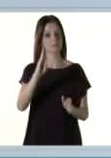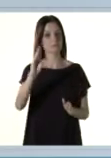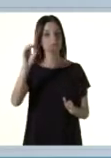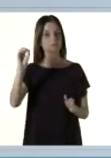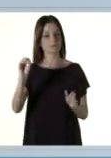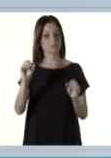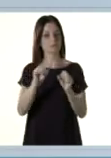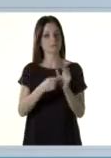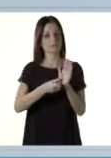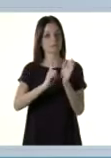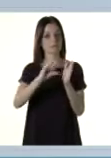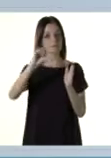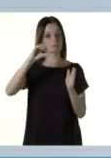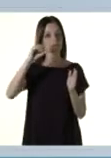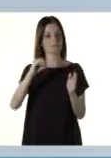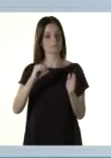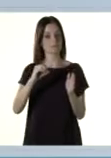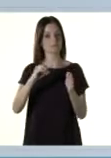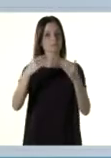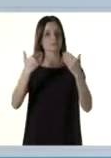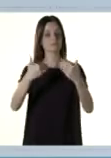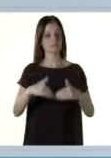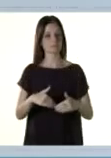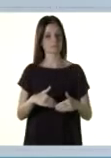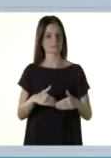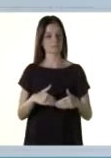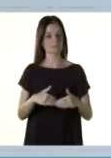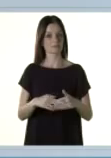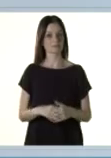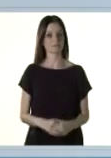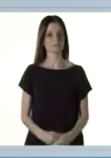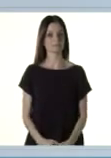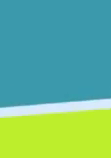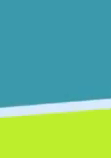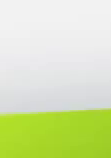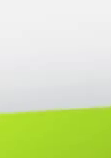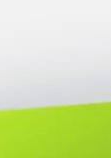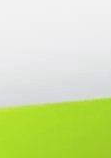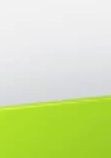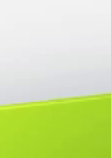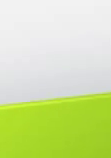boletim de ocorrência emitido no máximo 90 dias antes da prova.